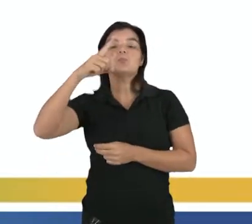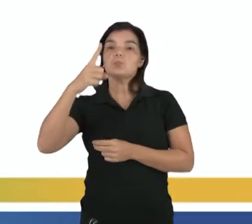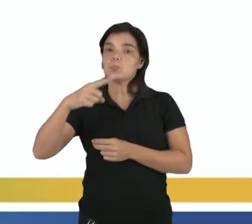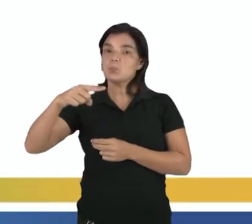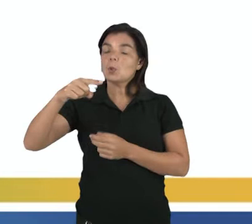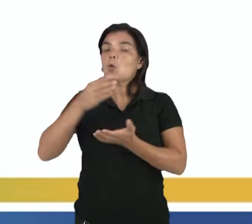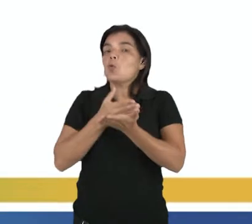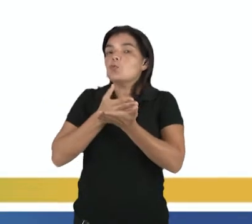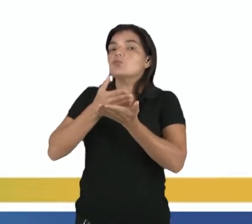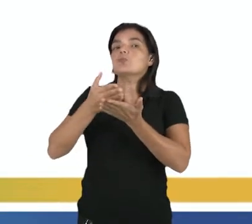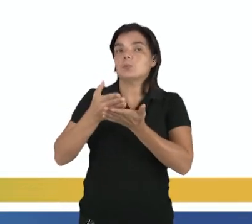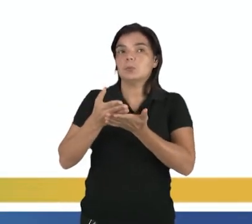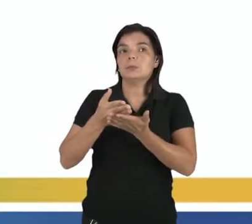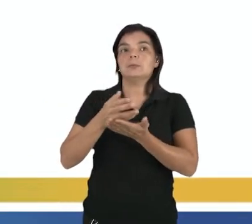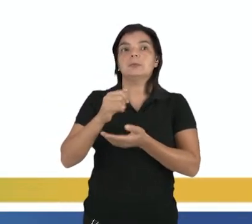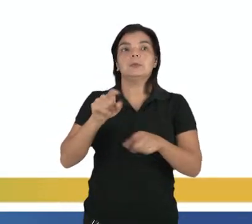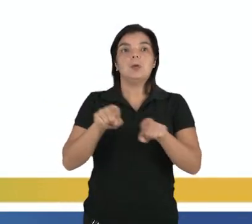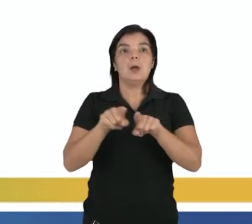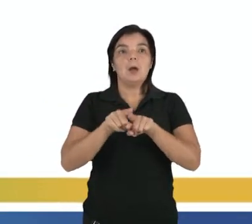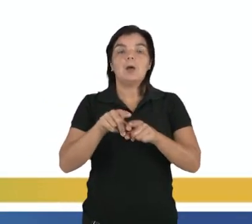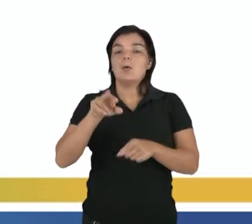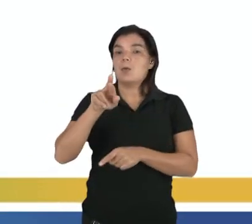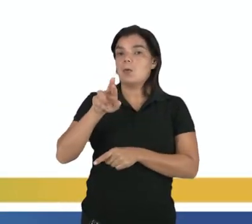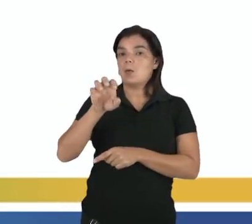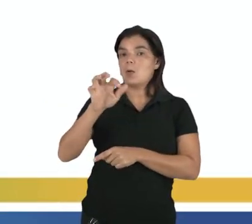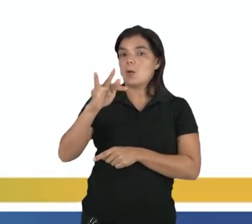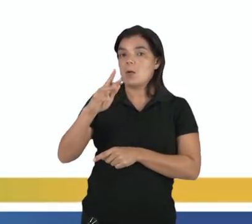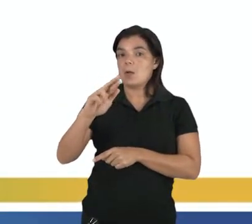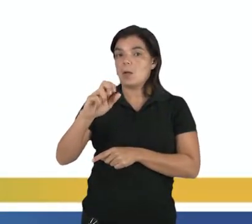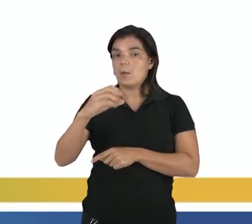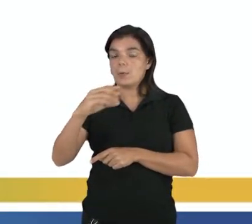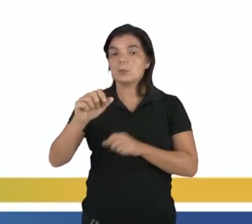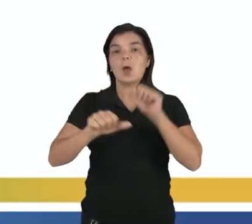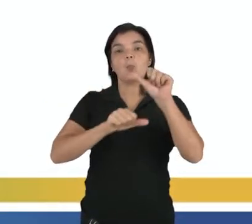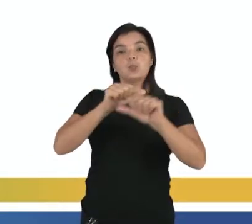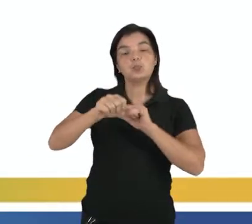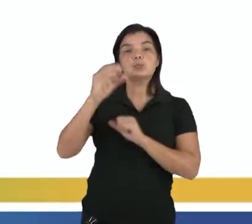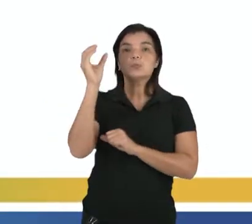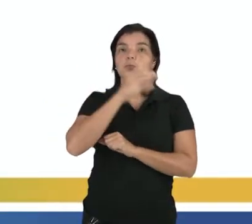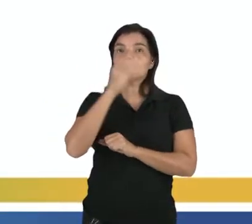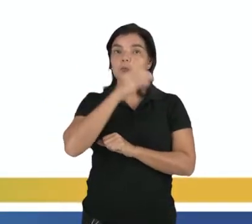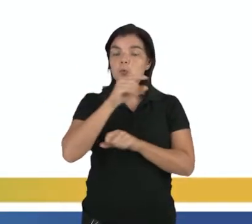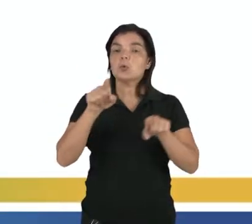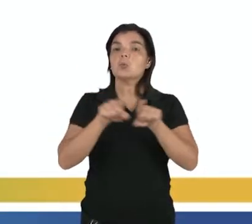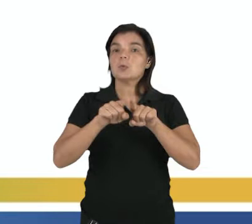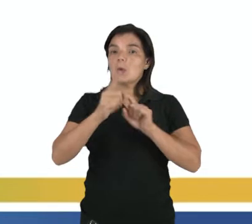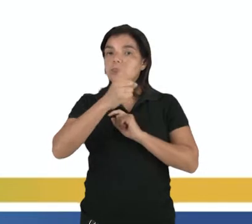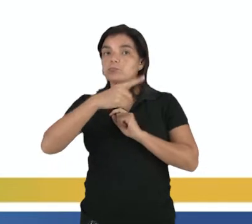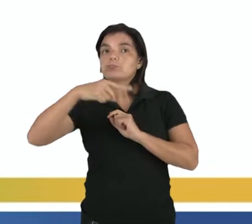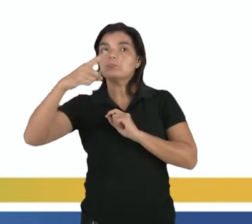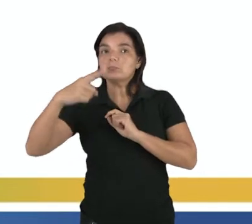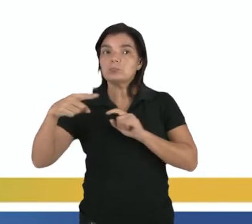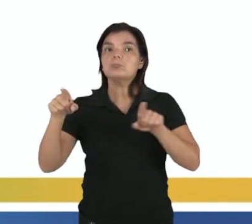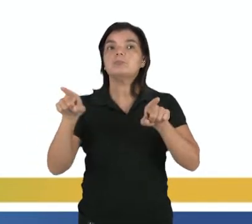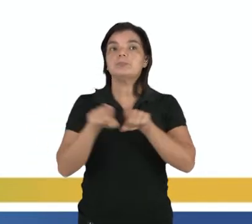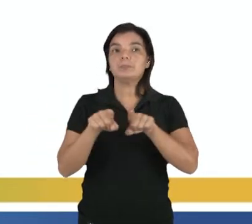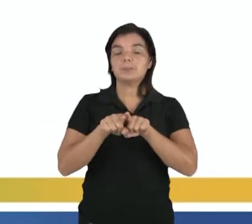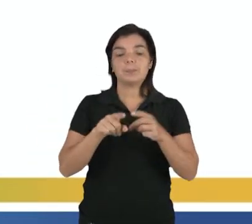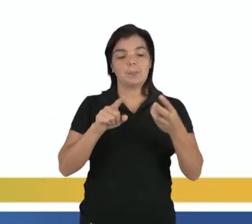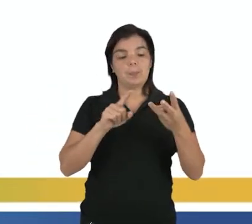propagar no meio de origem. Refração, né, é a mudança de velocidade com a mudança de meio de propagação da onda.